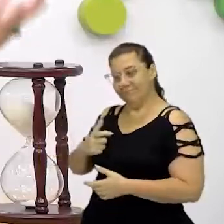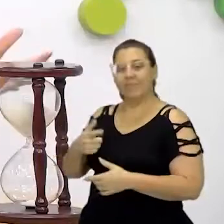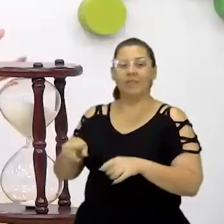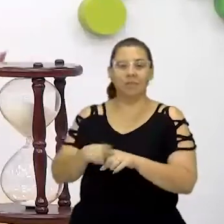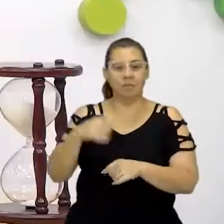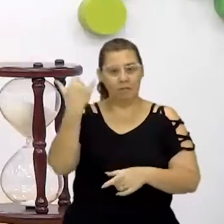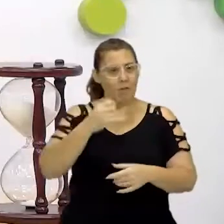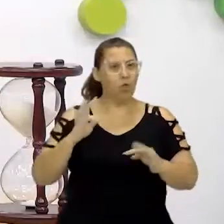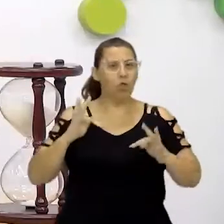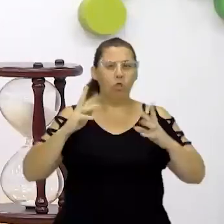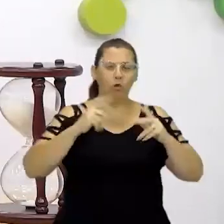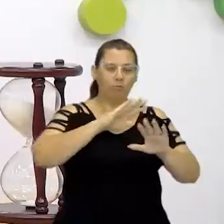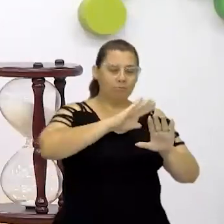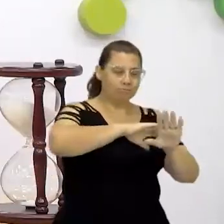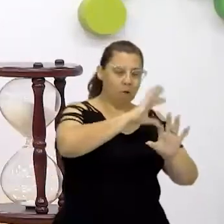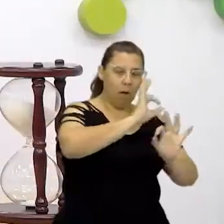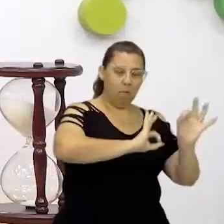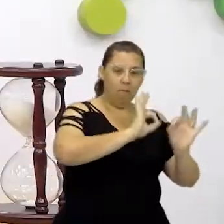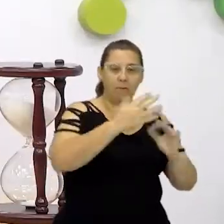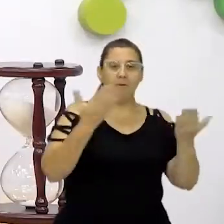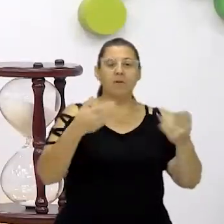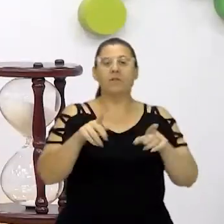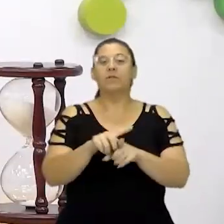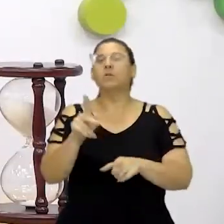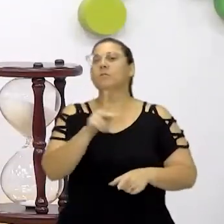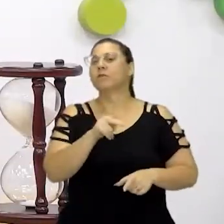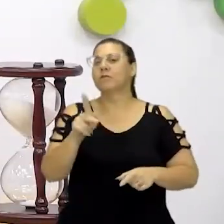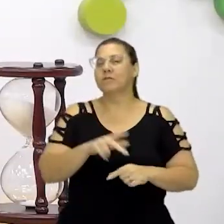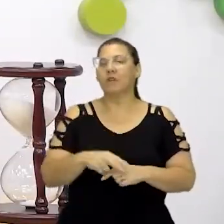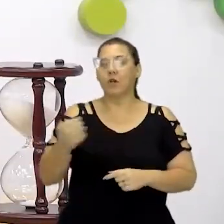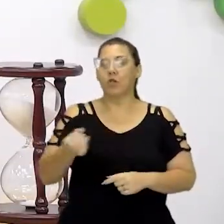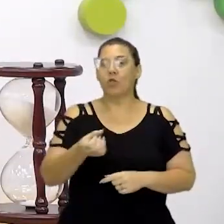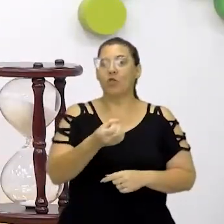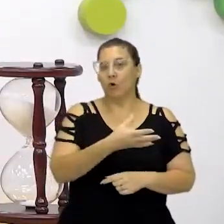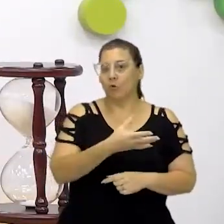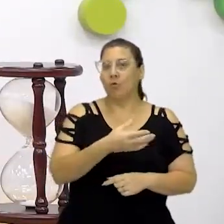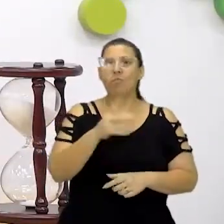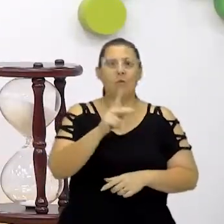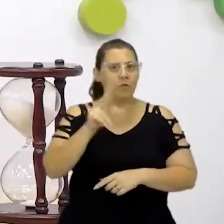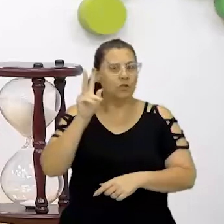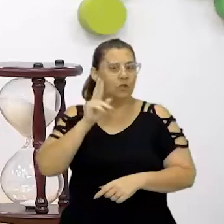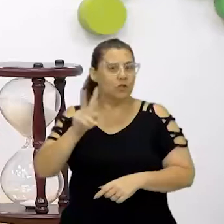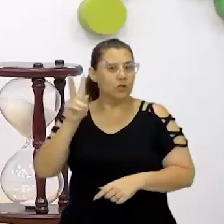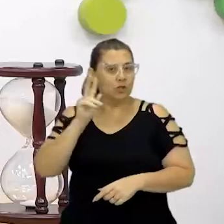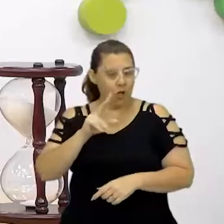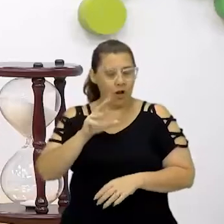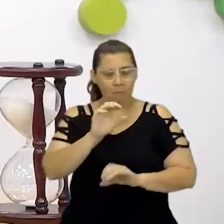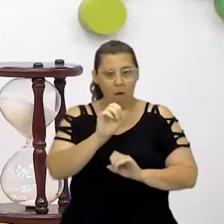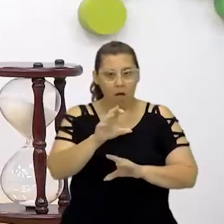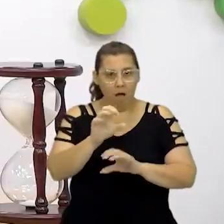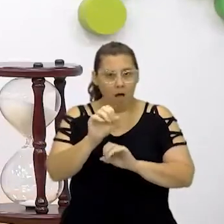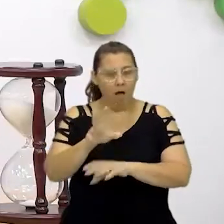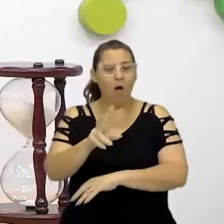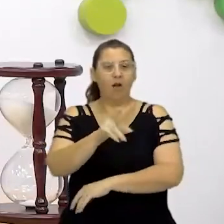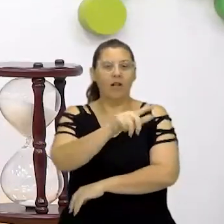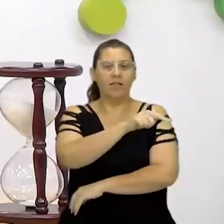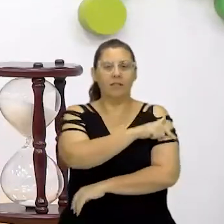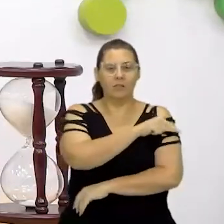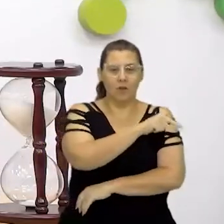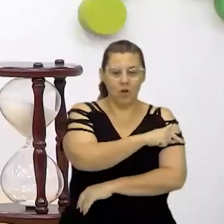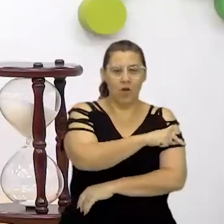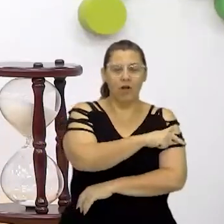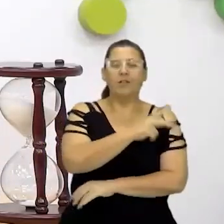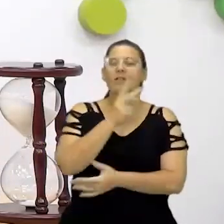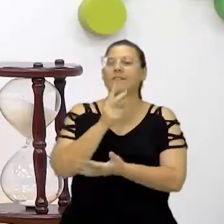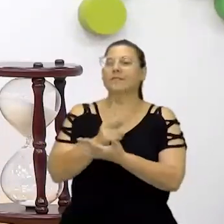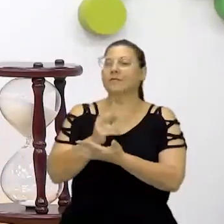equipe técnica toda. E eu tenho aqui também agora um professor que é o novo professor de história, que vai dar aula para o sétimo e o nono ano. E de vez em quando vocês vão ver ele aqui